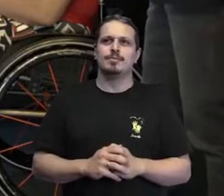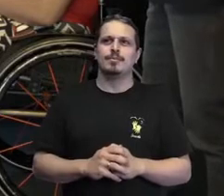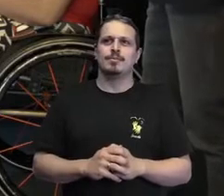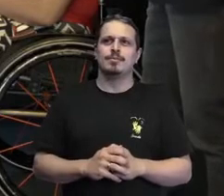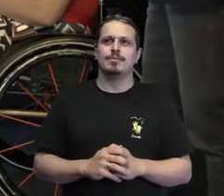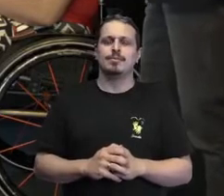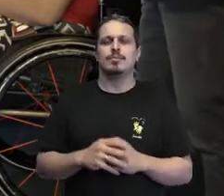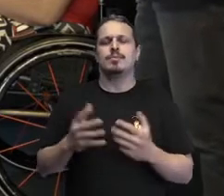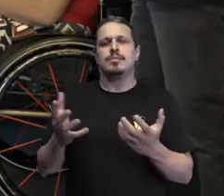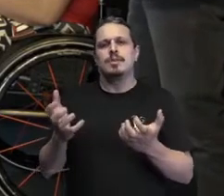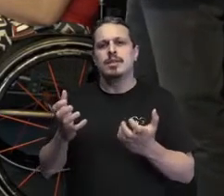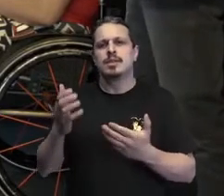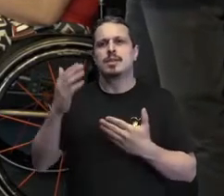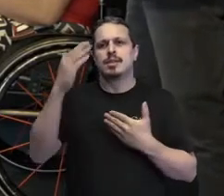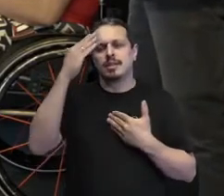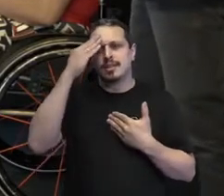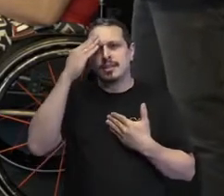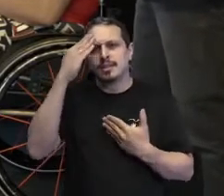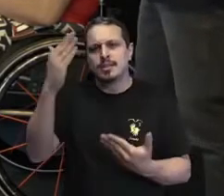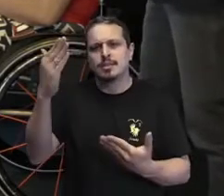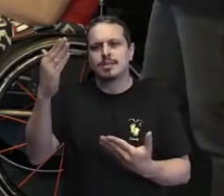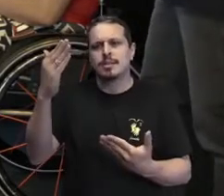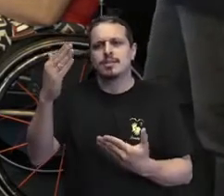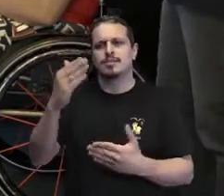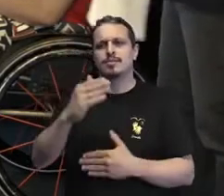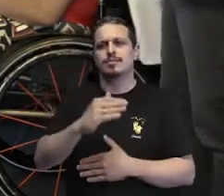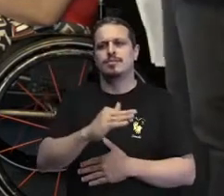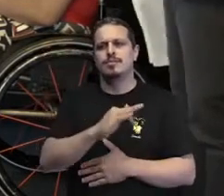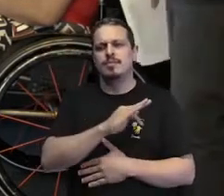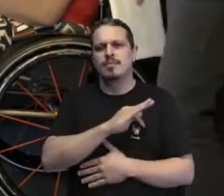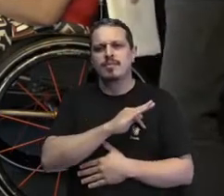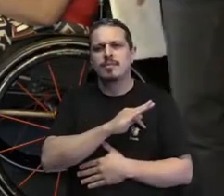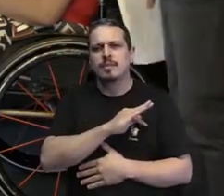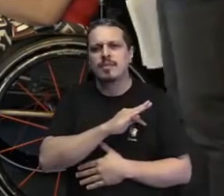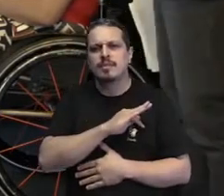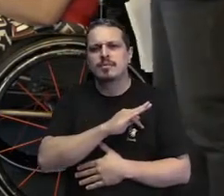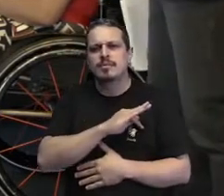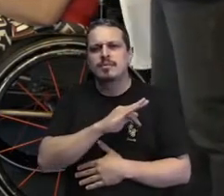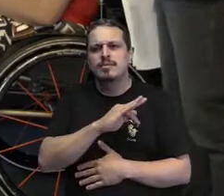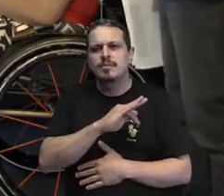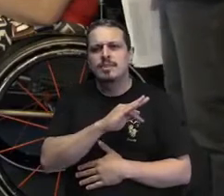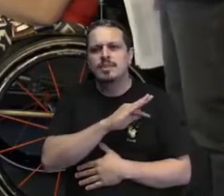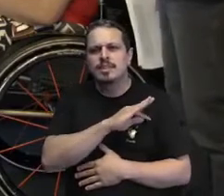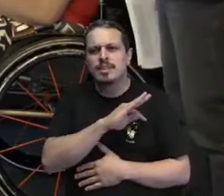à Federação Brasileira das Associações da Síndrome de Down.